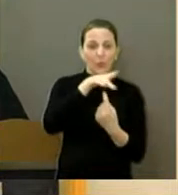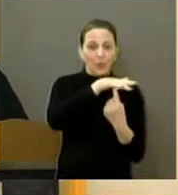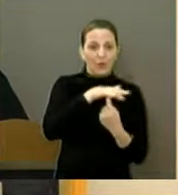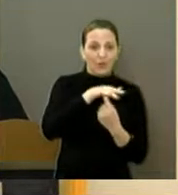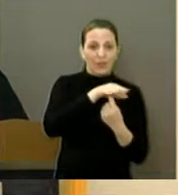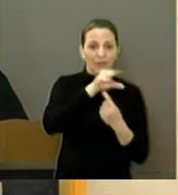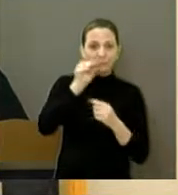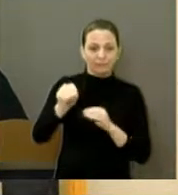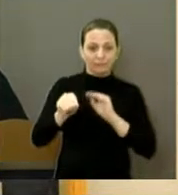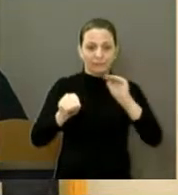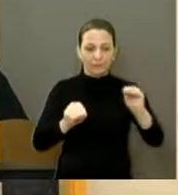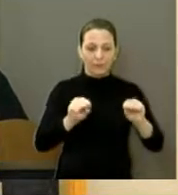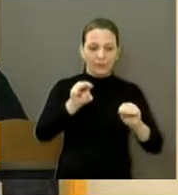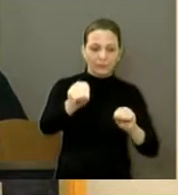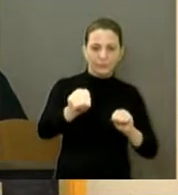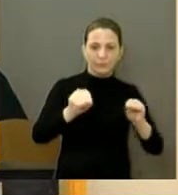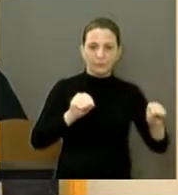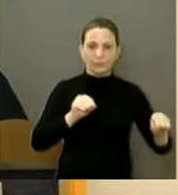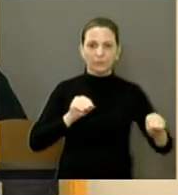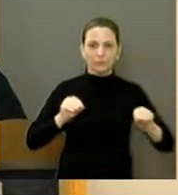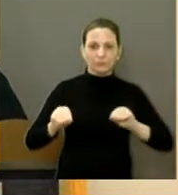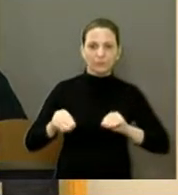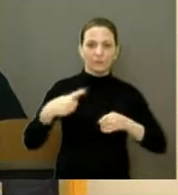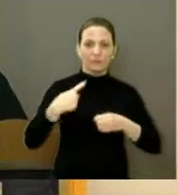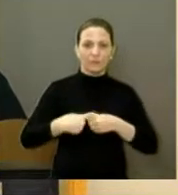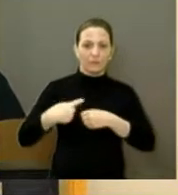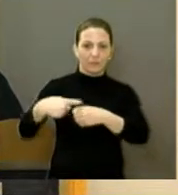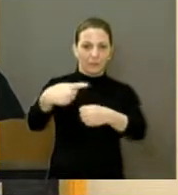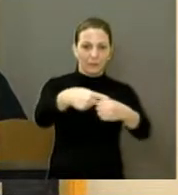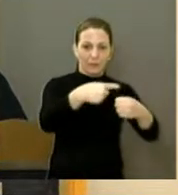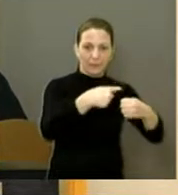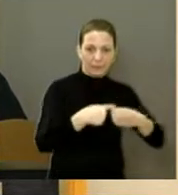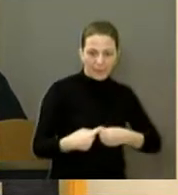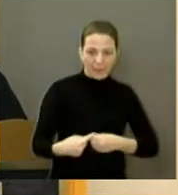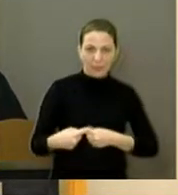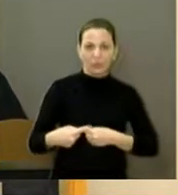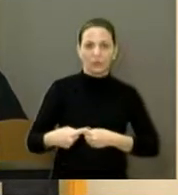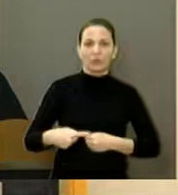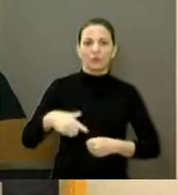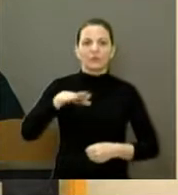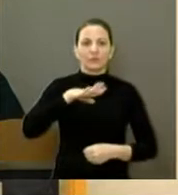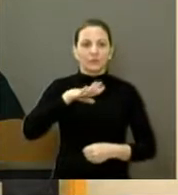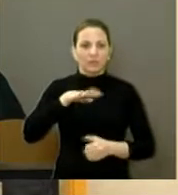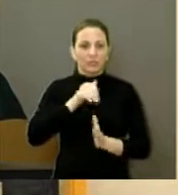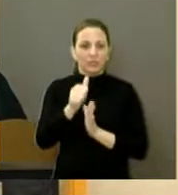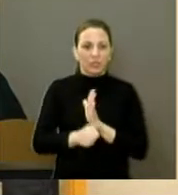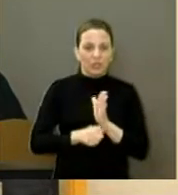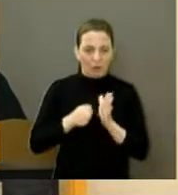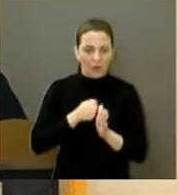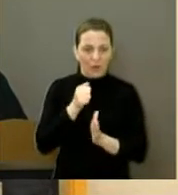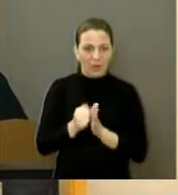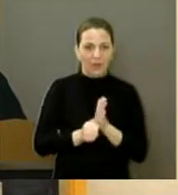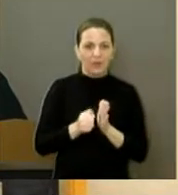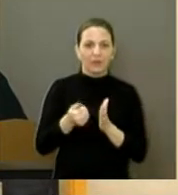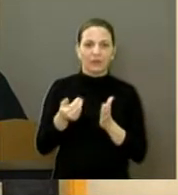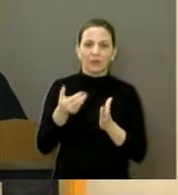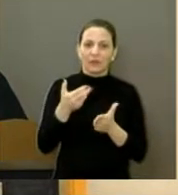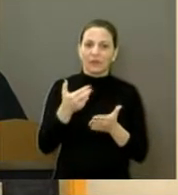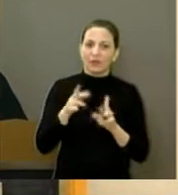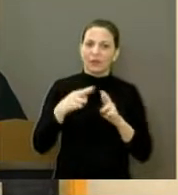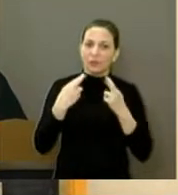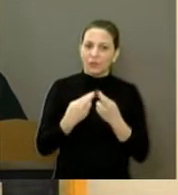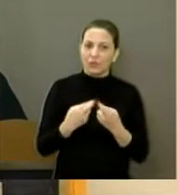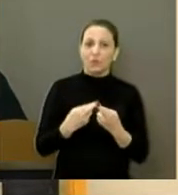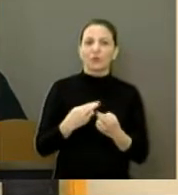para cada bairro da cidade, para cada região da cidade, nós vamos sentar com os artesões, pelo menos todo final de